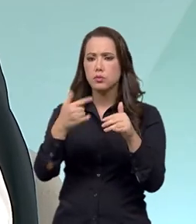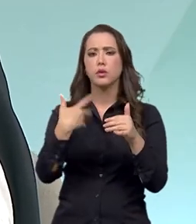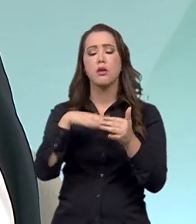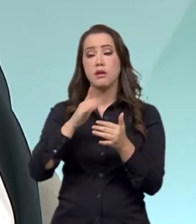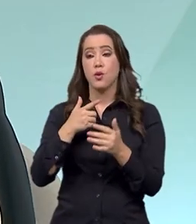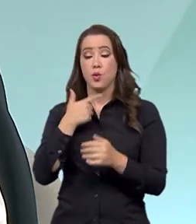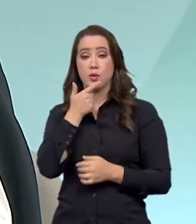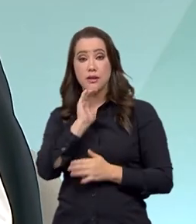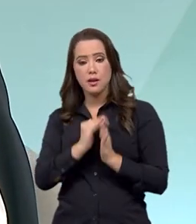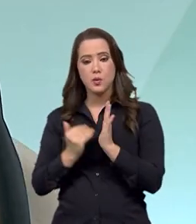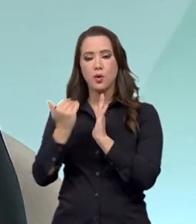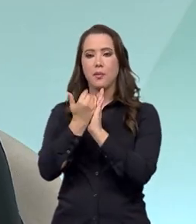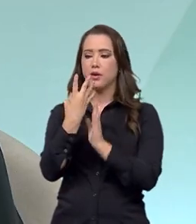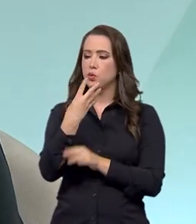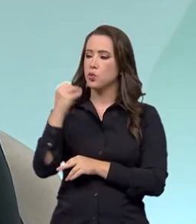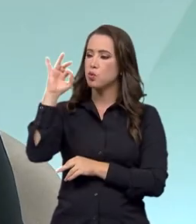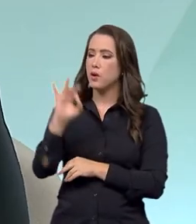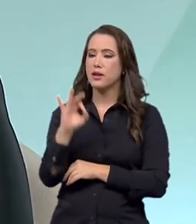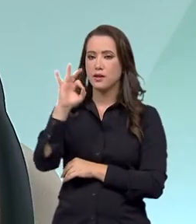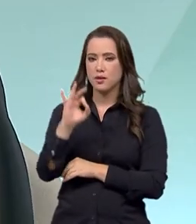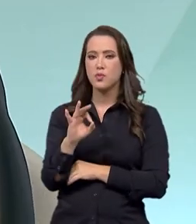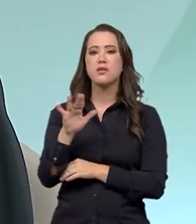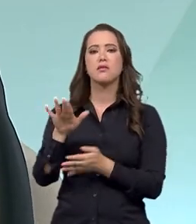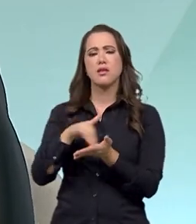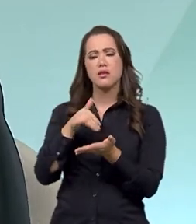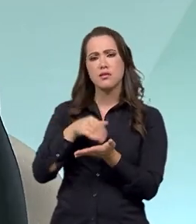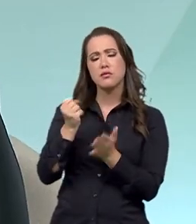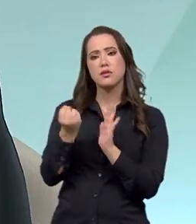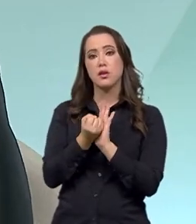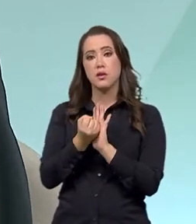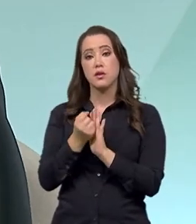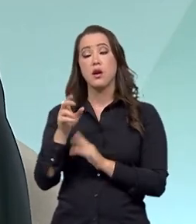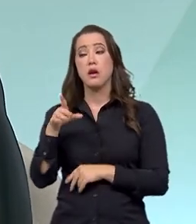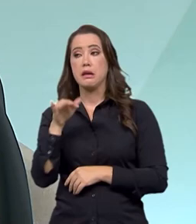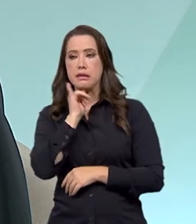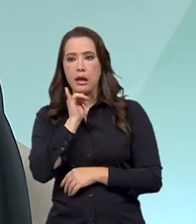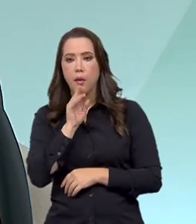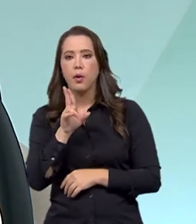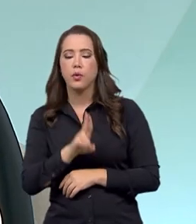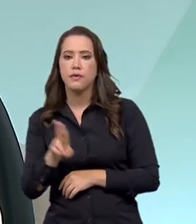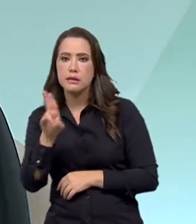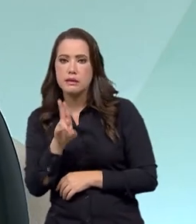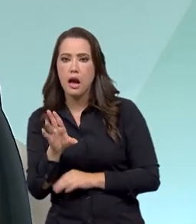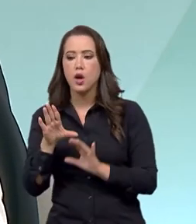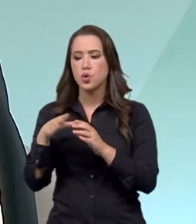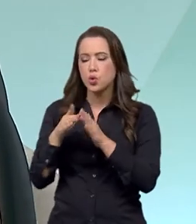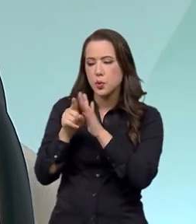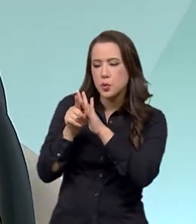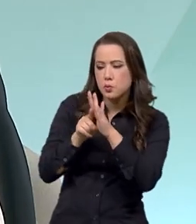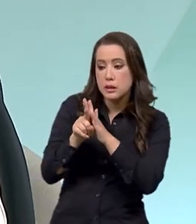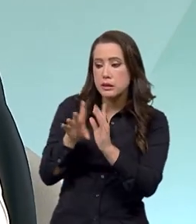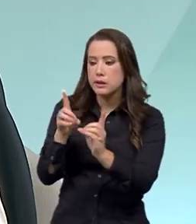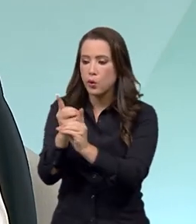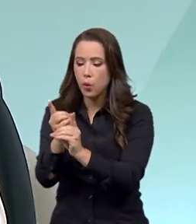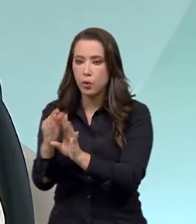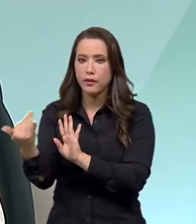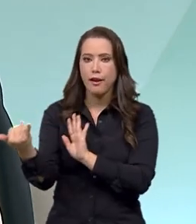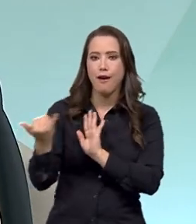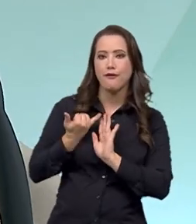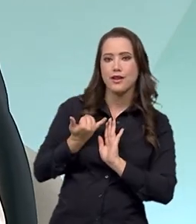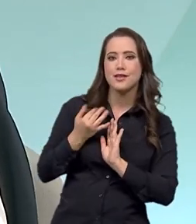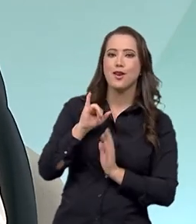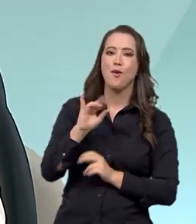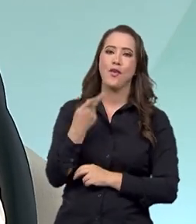arqueológicos no nosso banco de dados. E esses cadastros são enviados por universidades, pesquisadores, e a própria comunidade